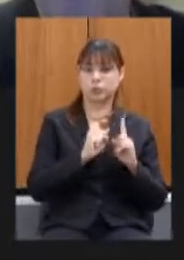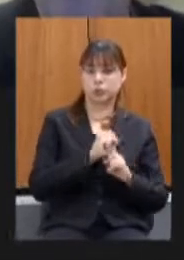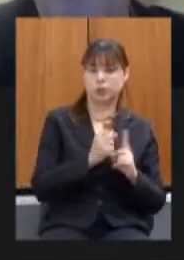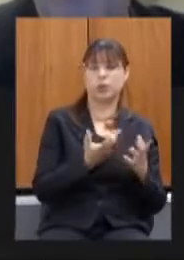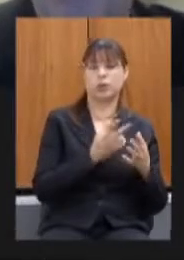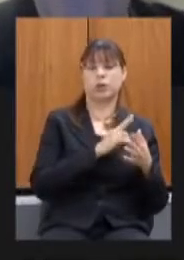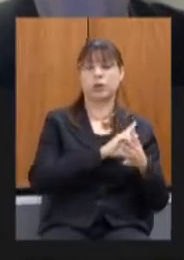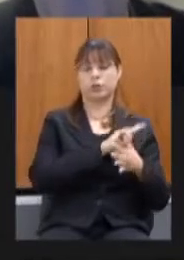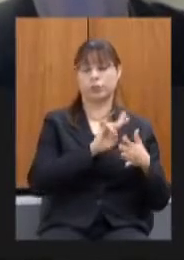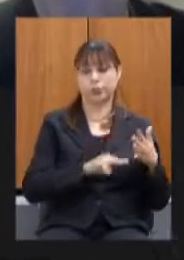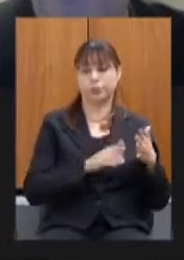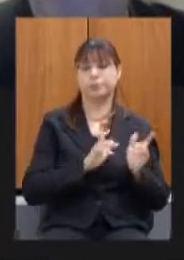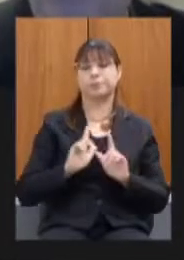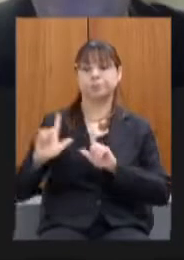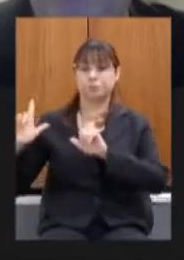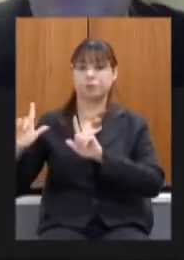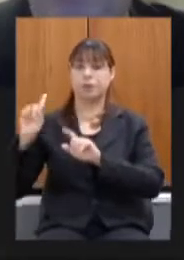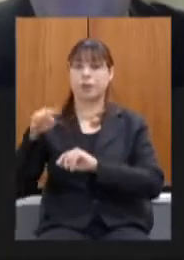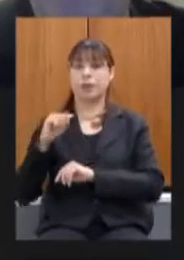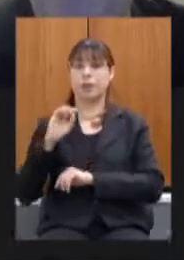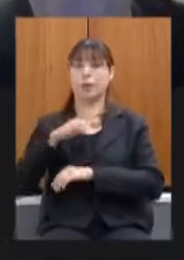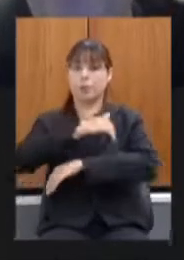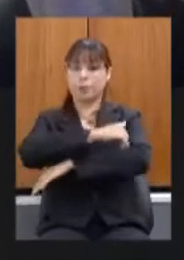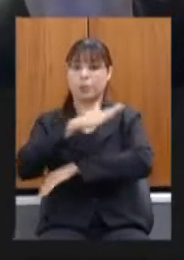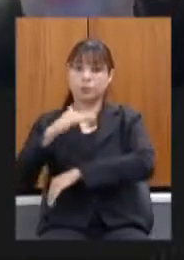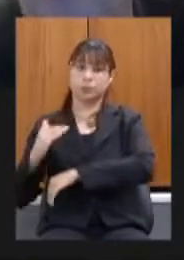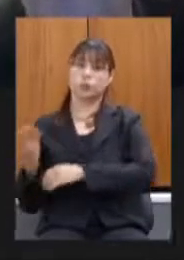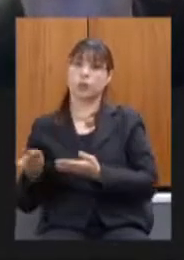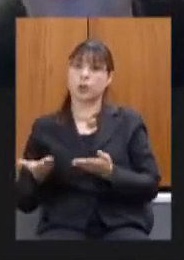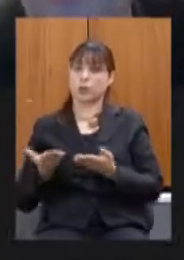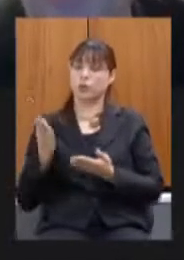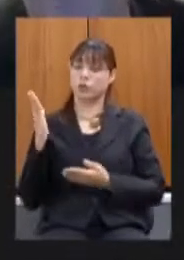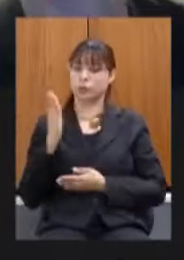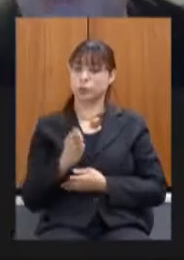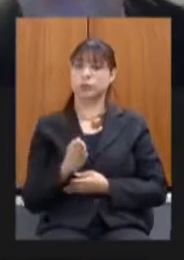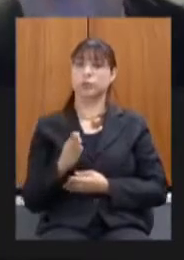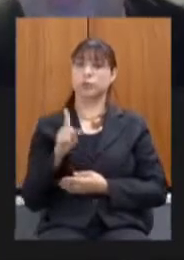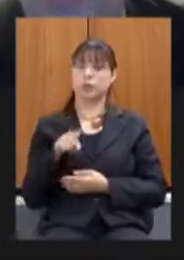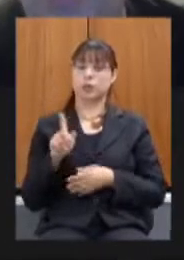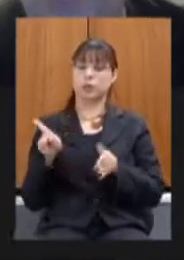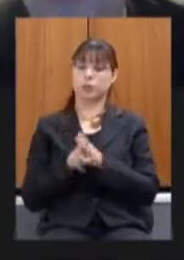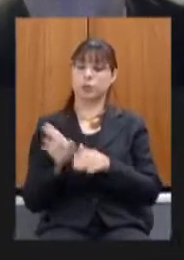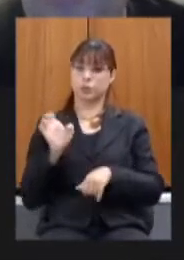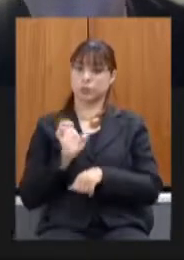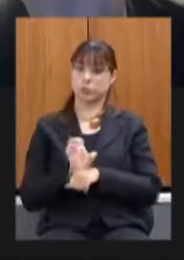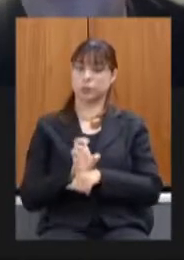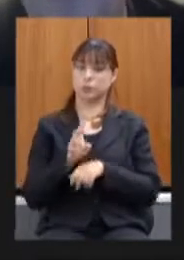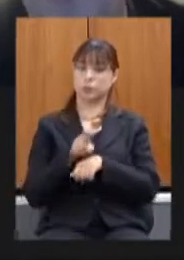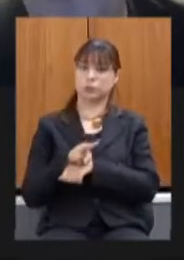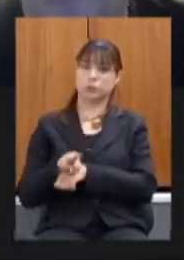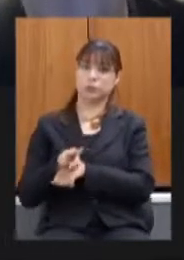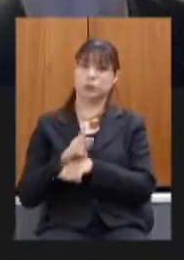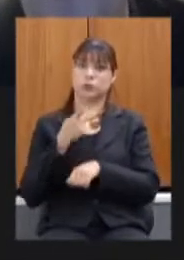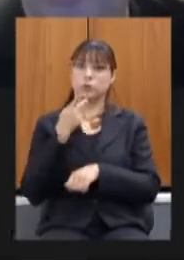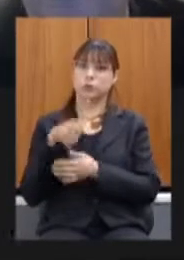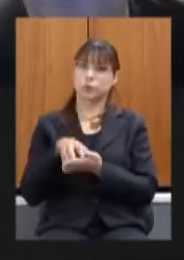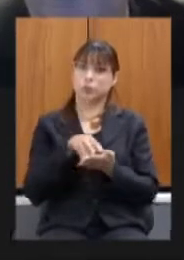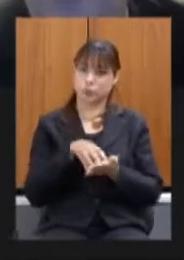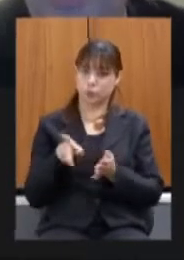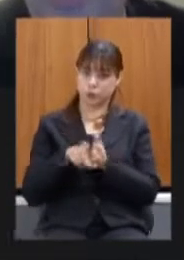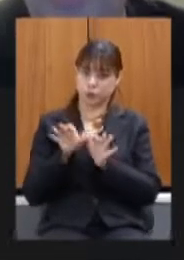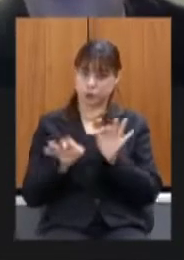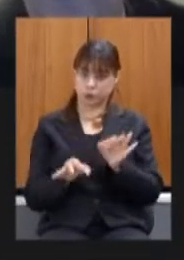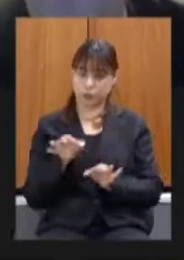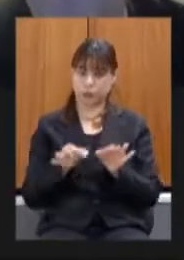a definição da reparação é direta pelos órgãos do Estado quando digo órgãos do Estado são os órgãos jurídicos